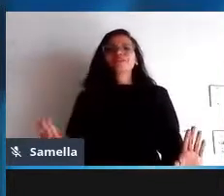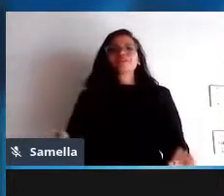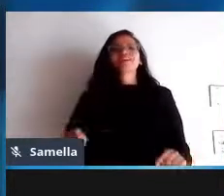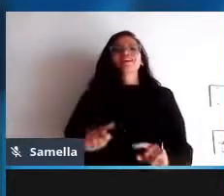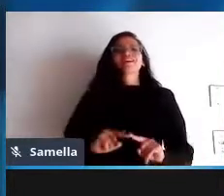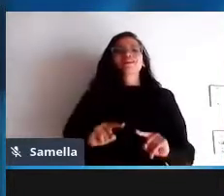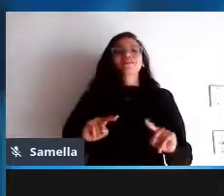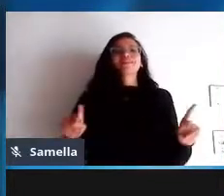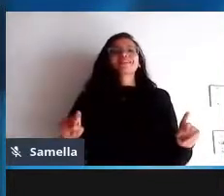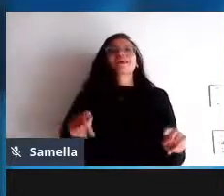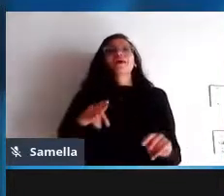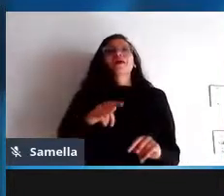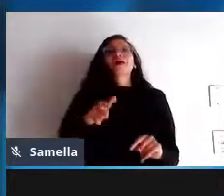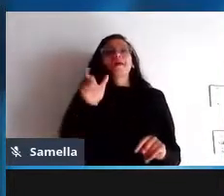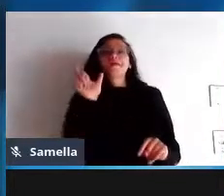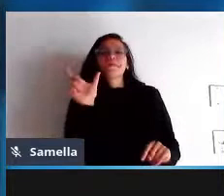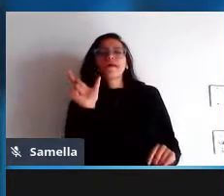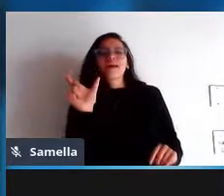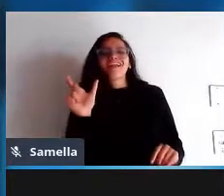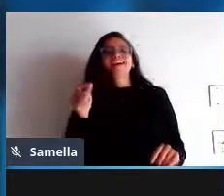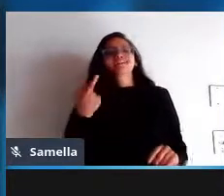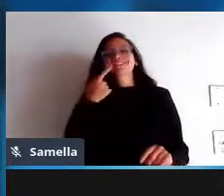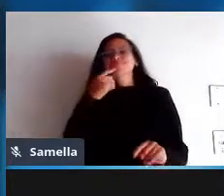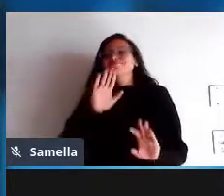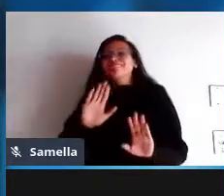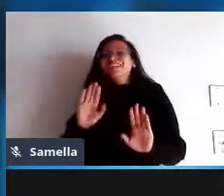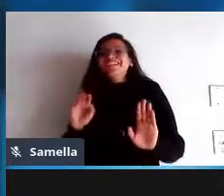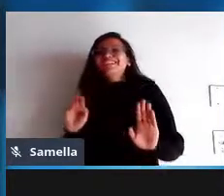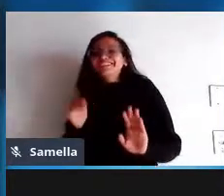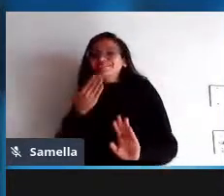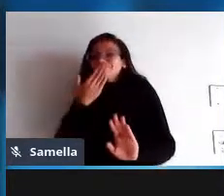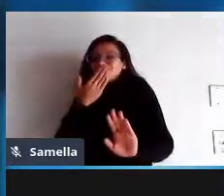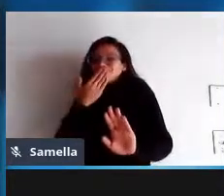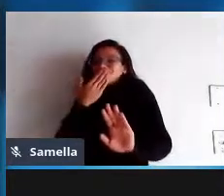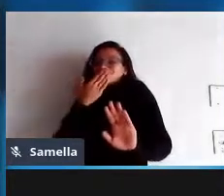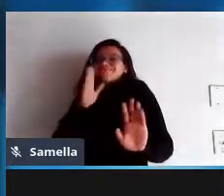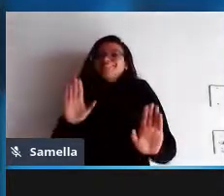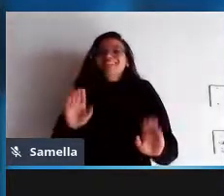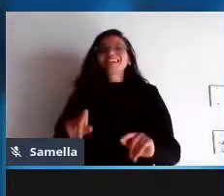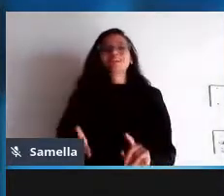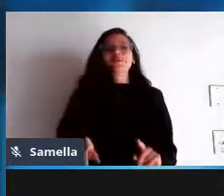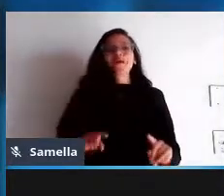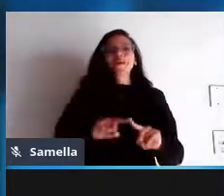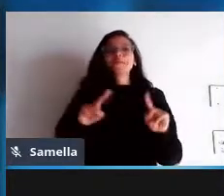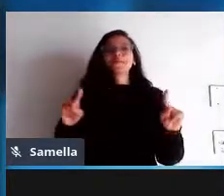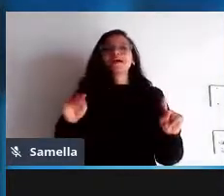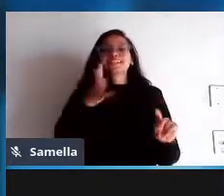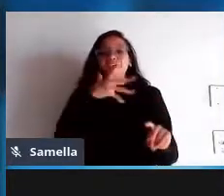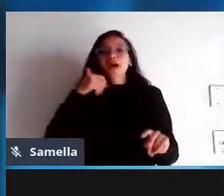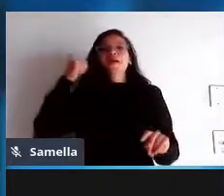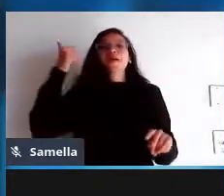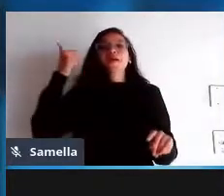a palavra que me veio aqui eu não posso falar mas a melhor tecnologia do mundo tá